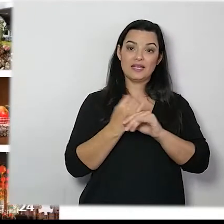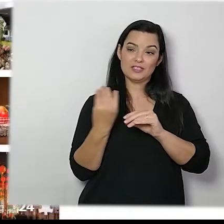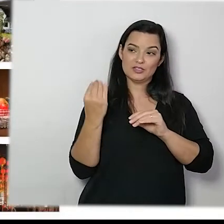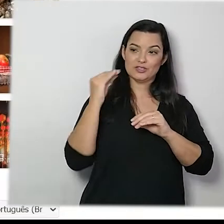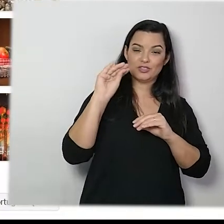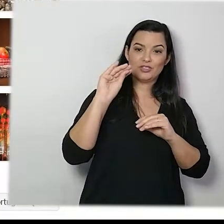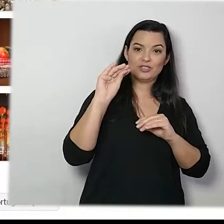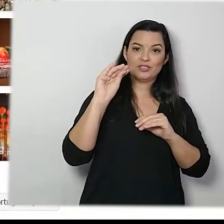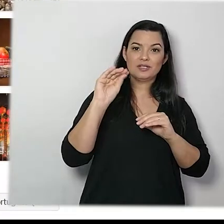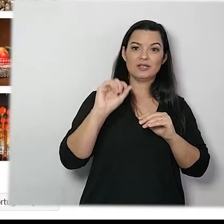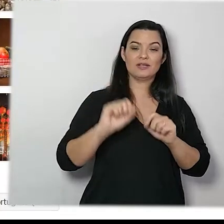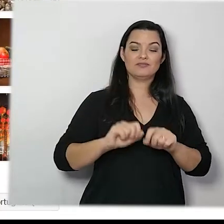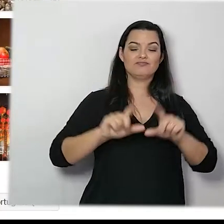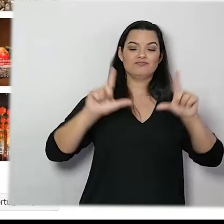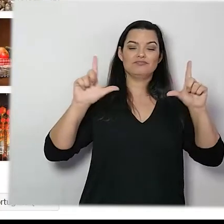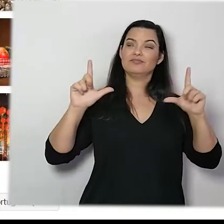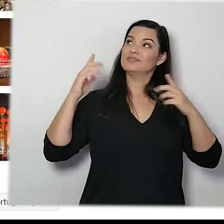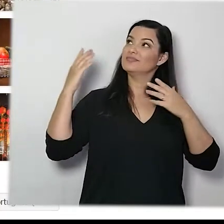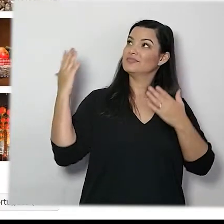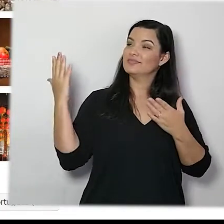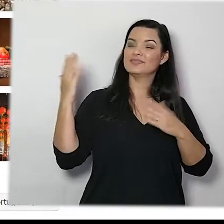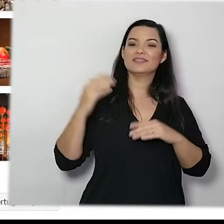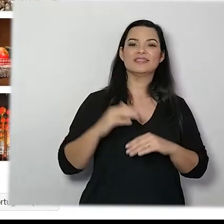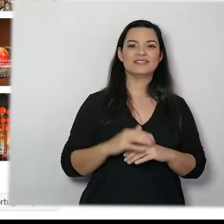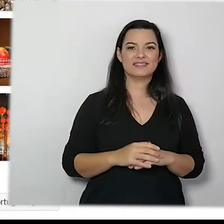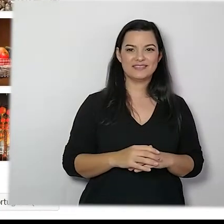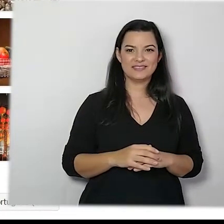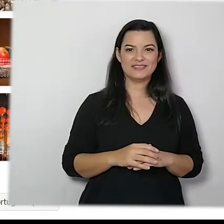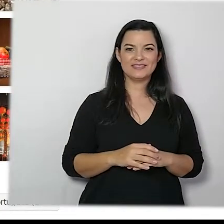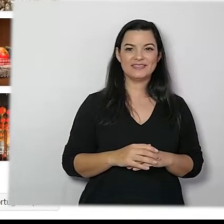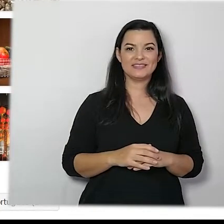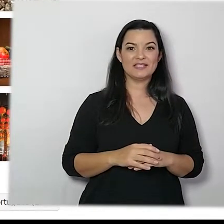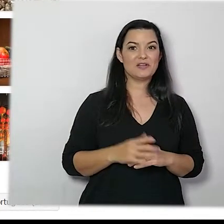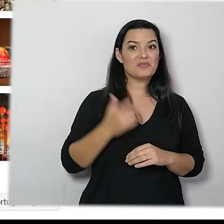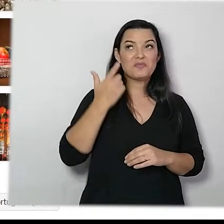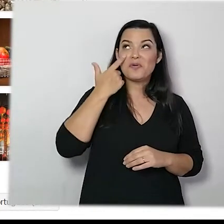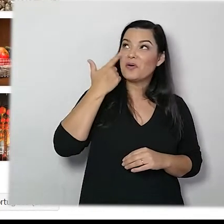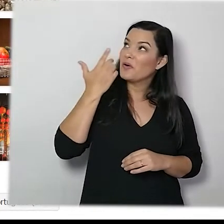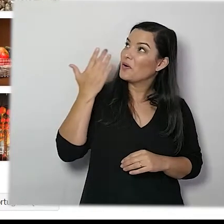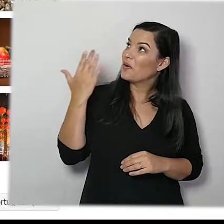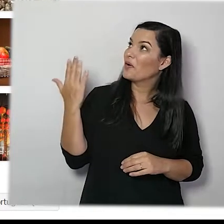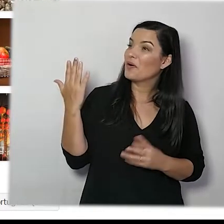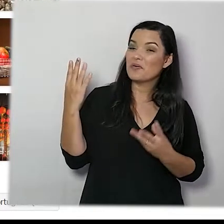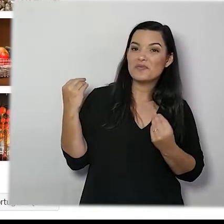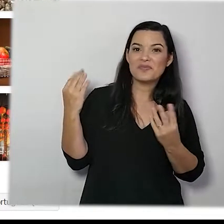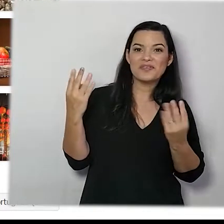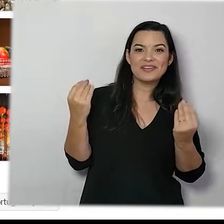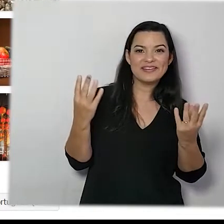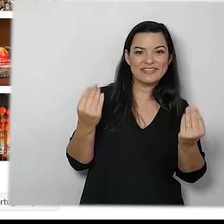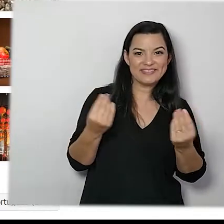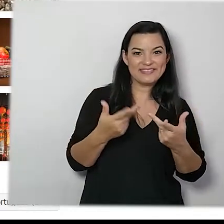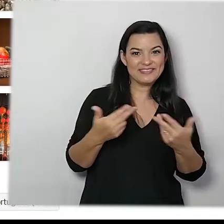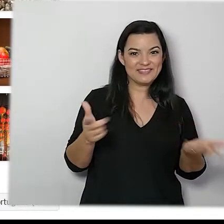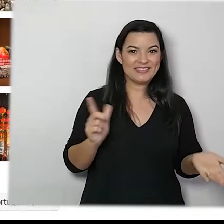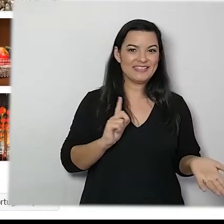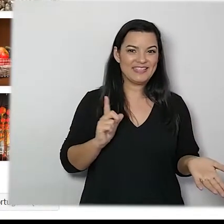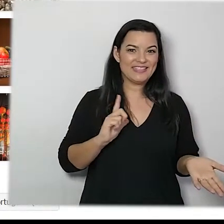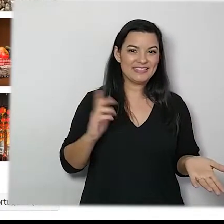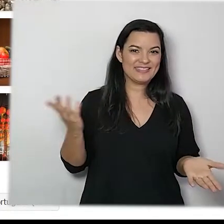ele vai abrir essa tela aqui. Olha só quanta coisa nós temos.